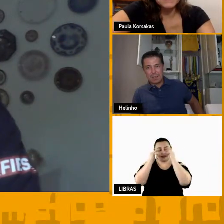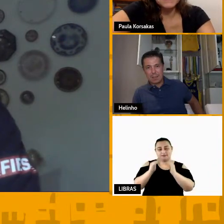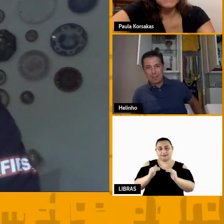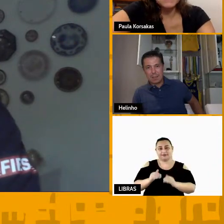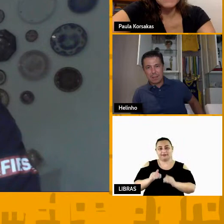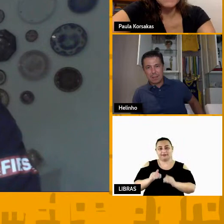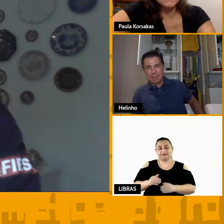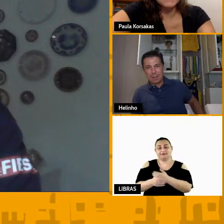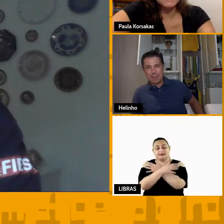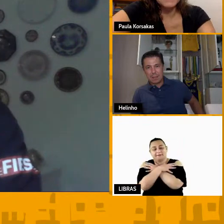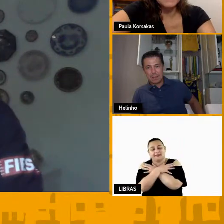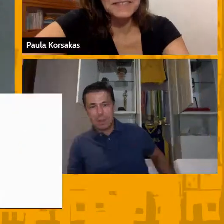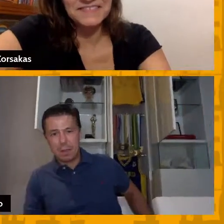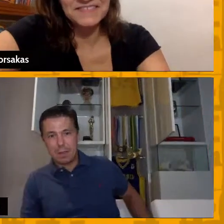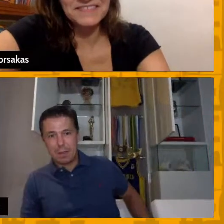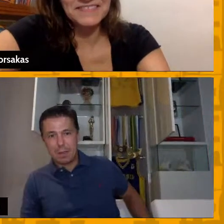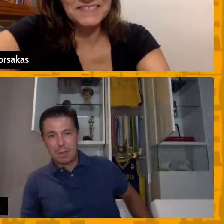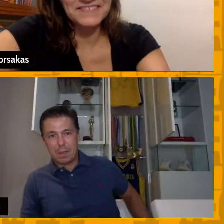grande abraço Russo